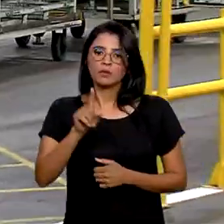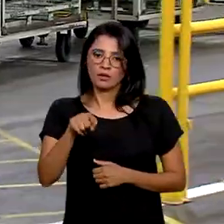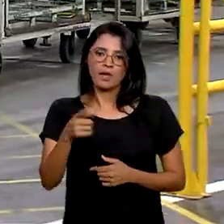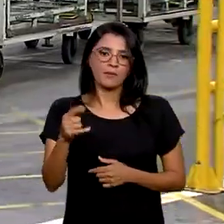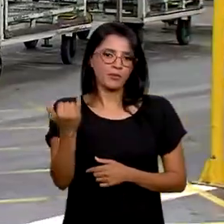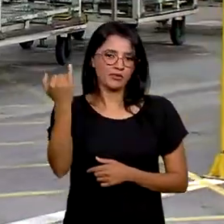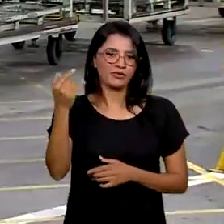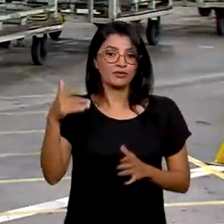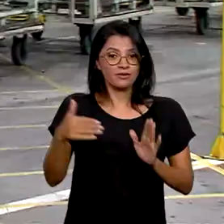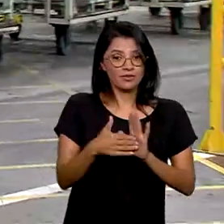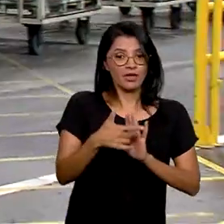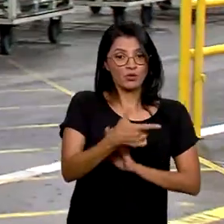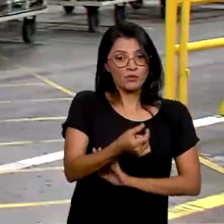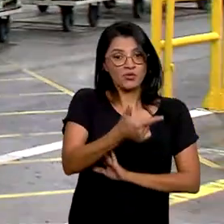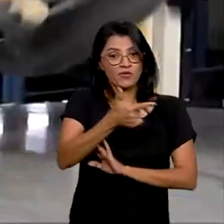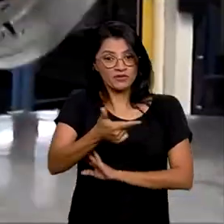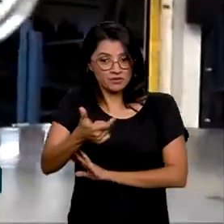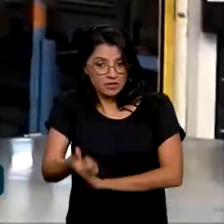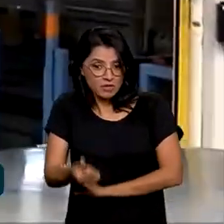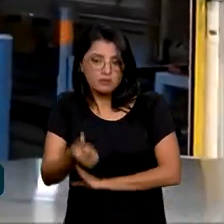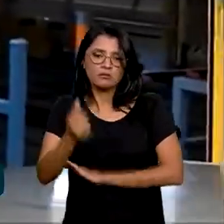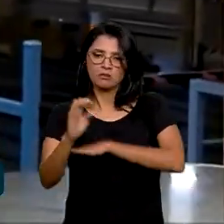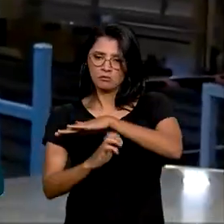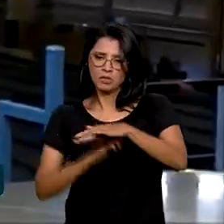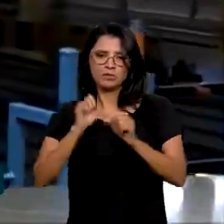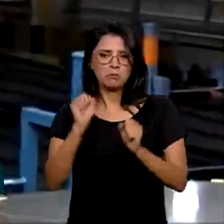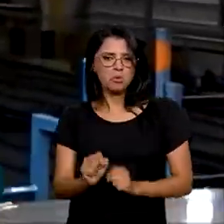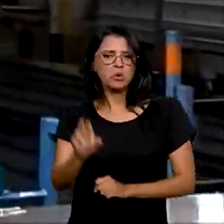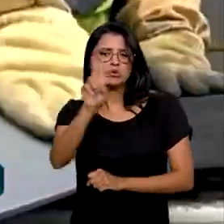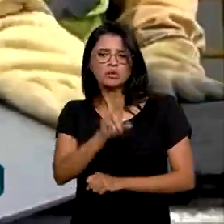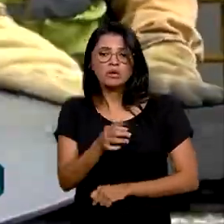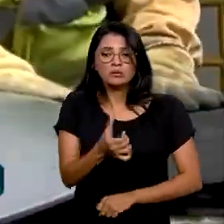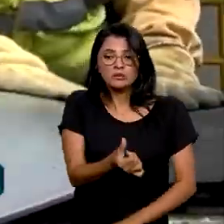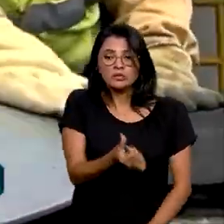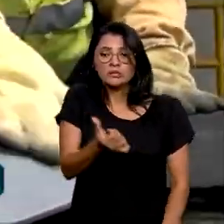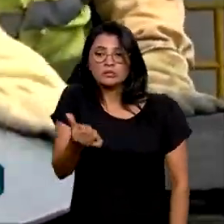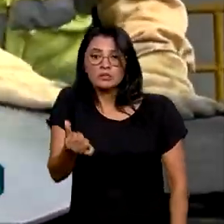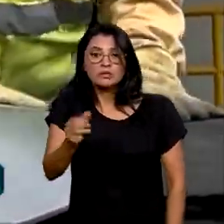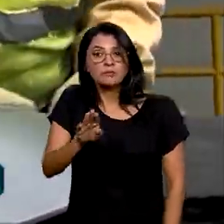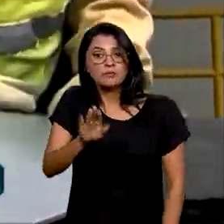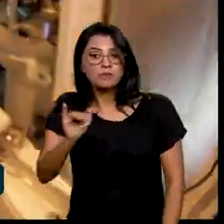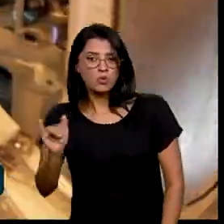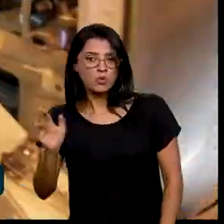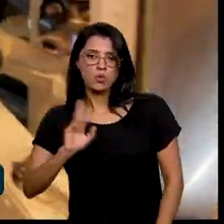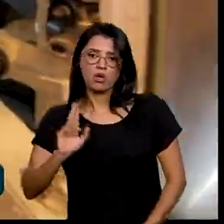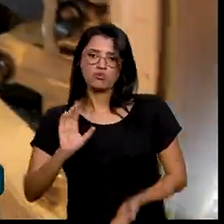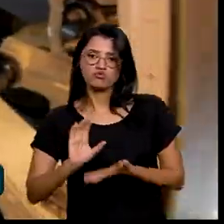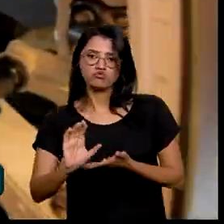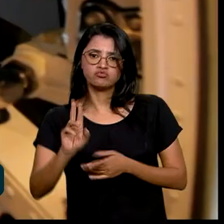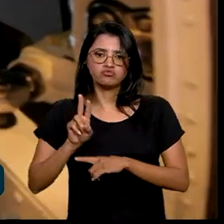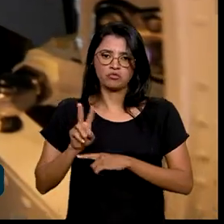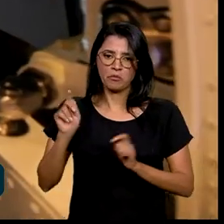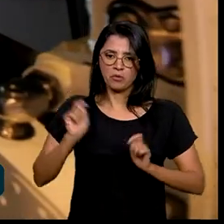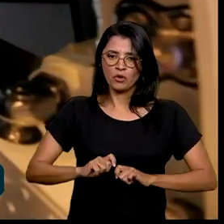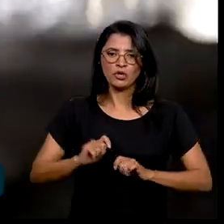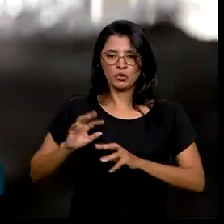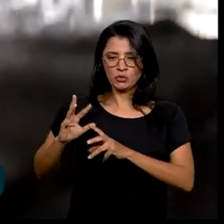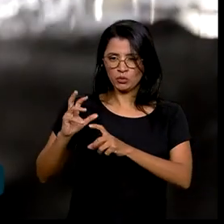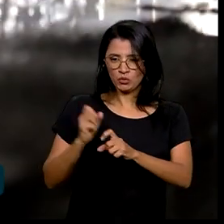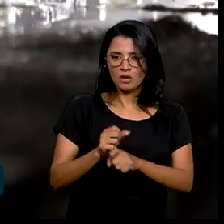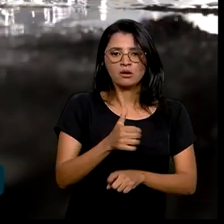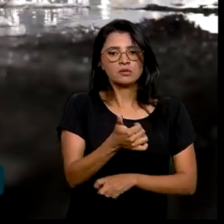Até 2026, as empresas poderão utilizar 66 bilhões de reais em financiamento. Desse total,